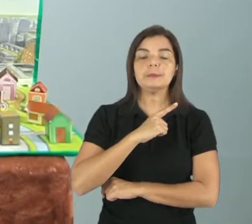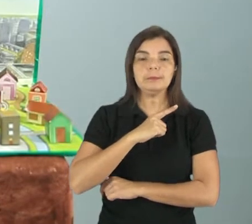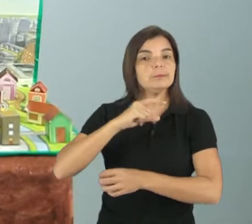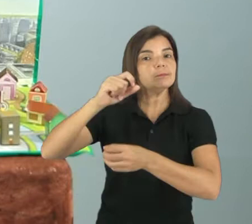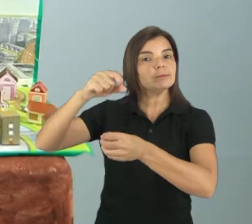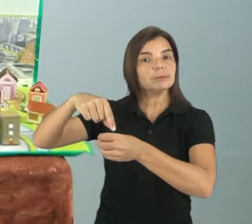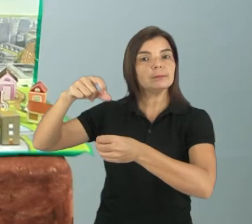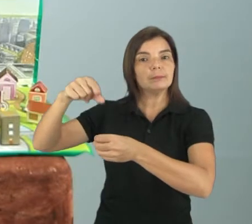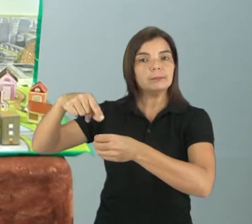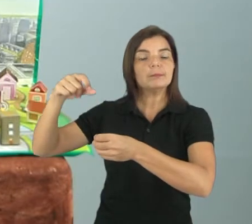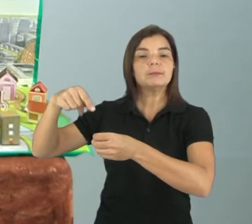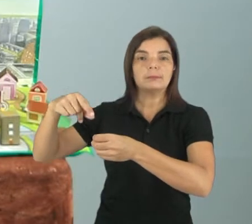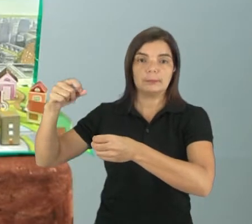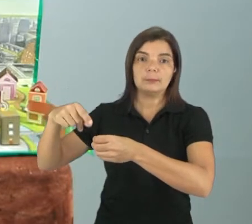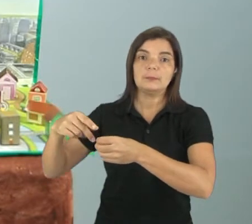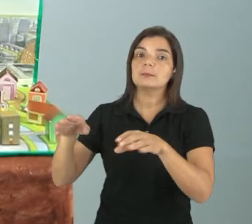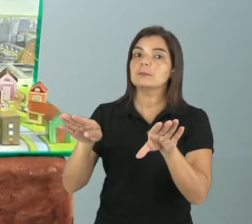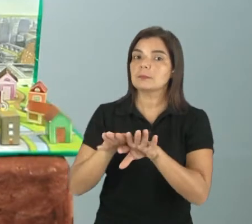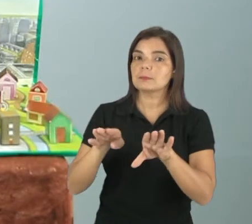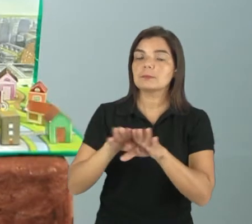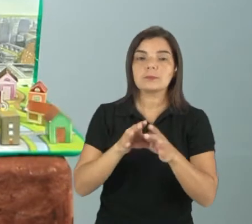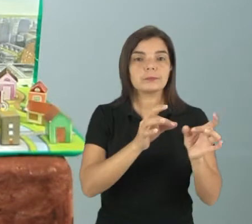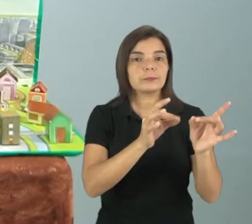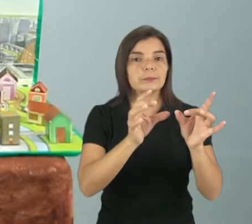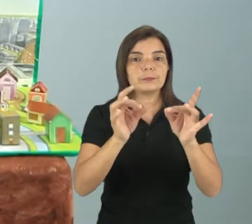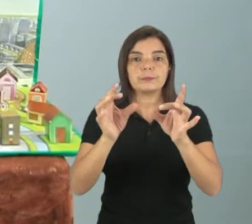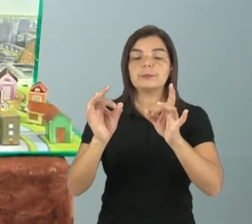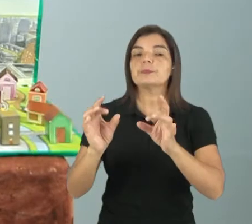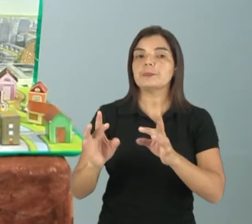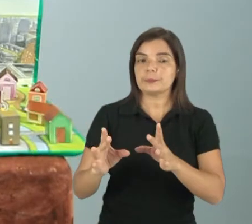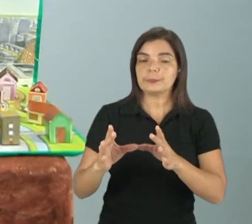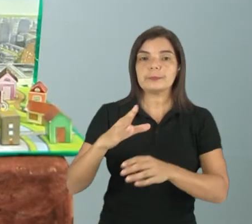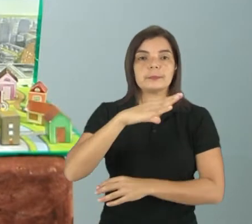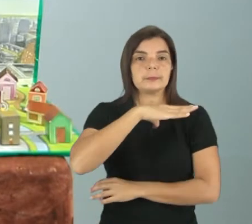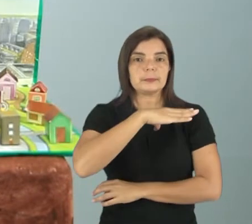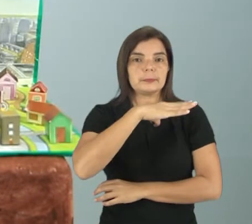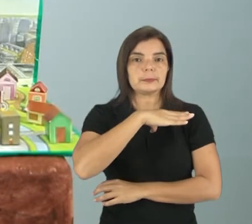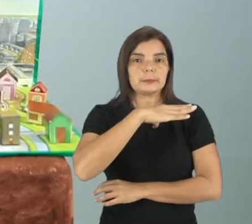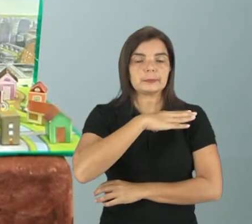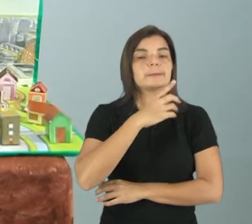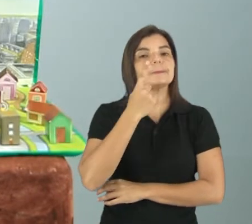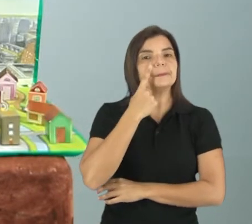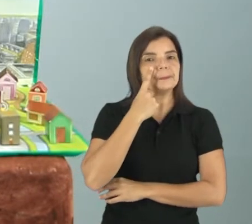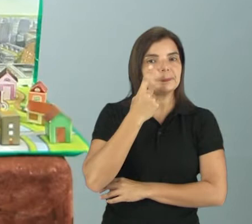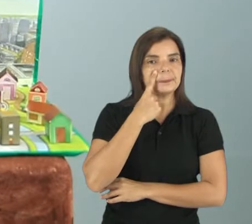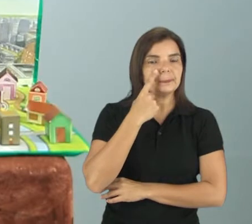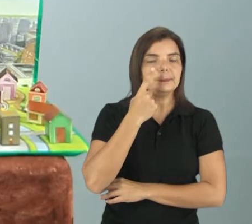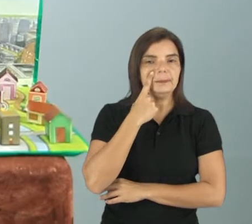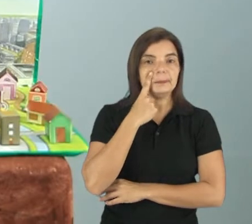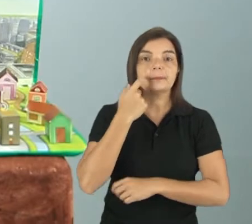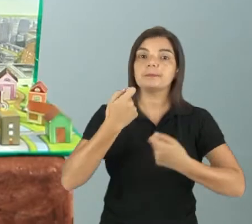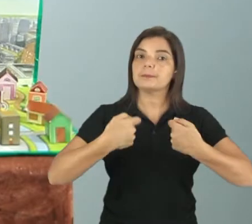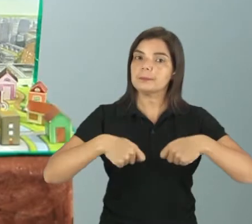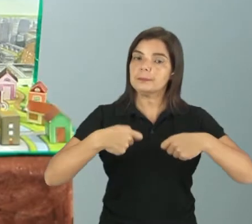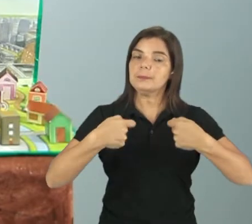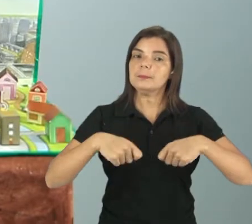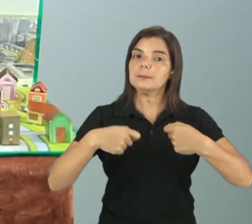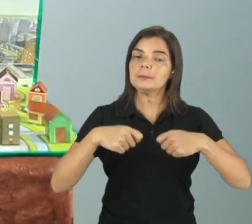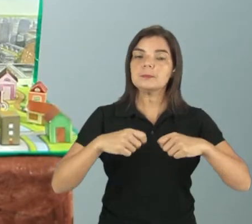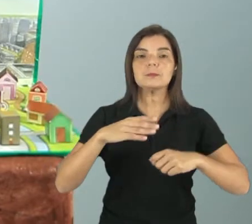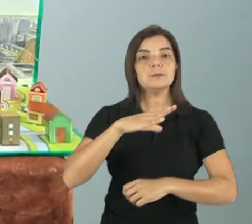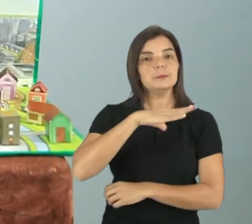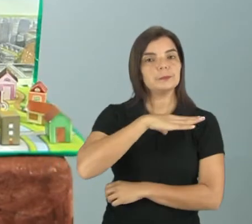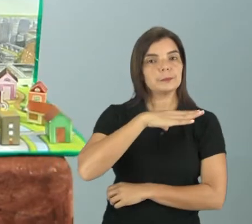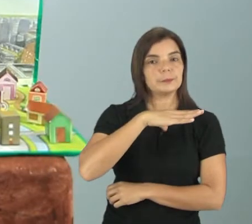produzir, né, e vender esses produtos na cidade. Viram só como nós precisamos, nós que